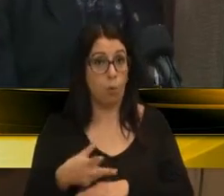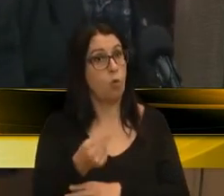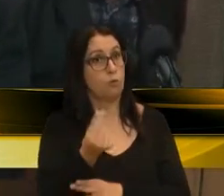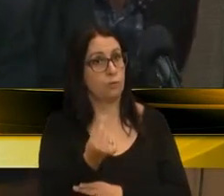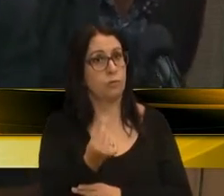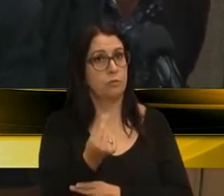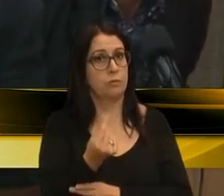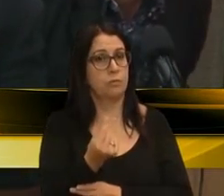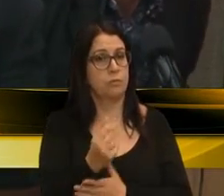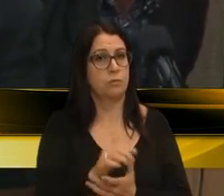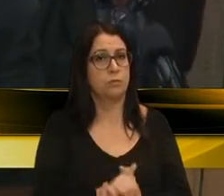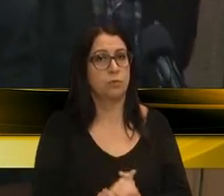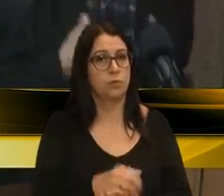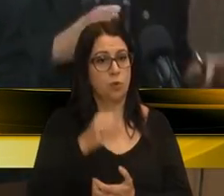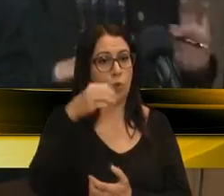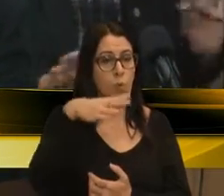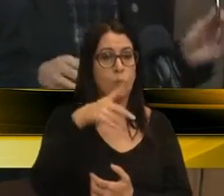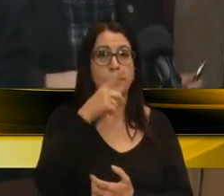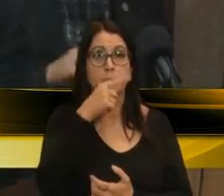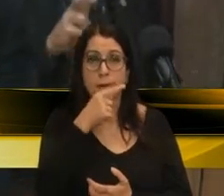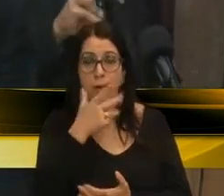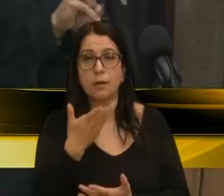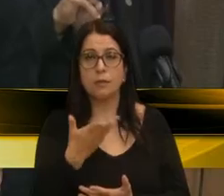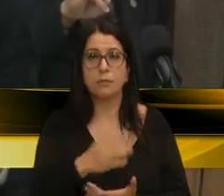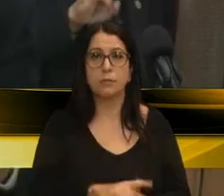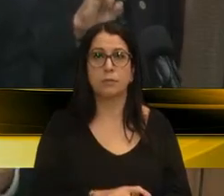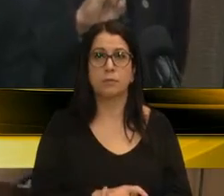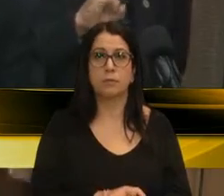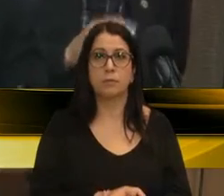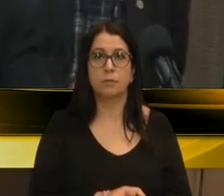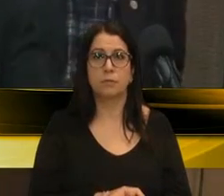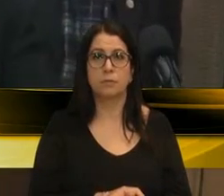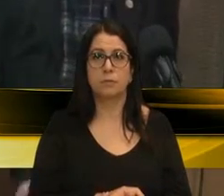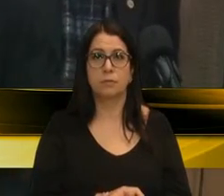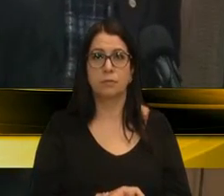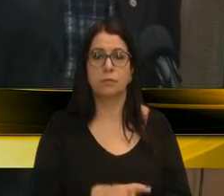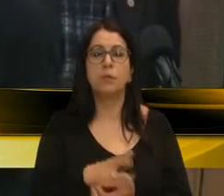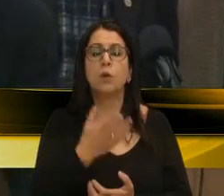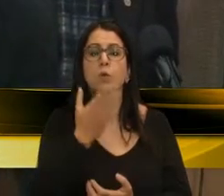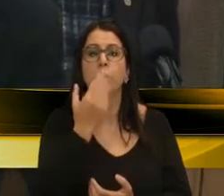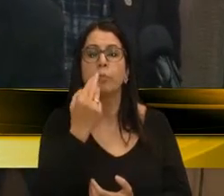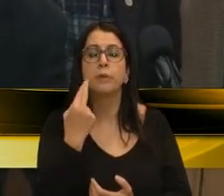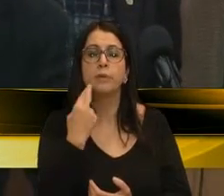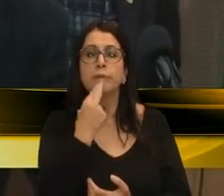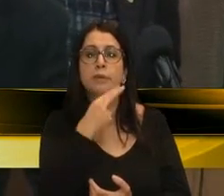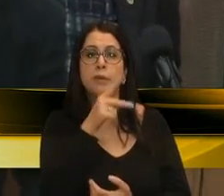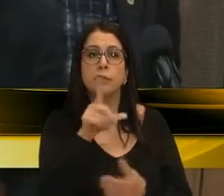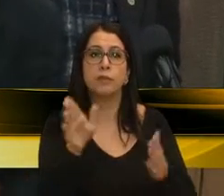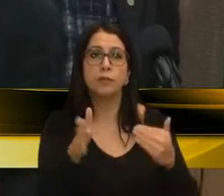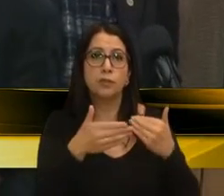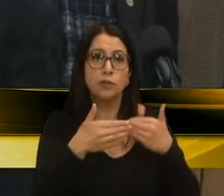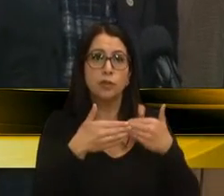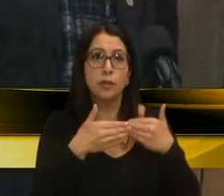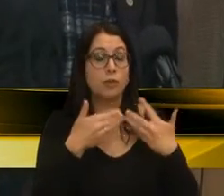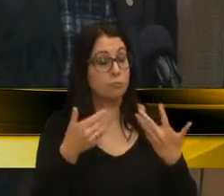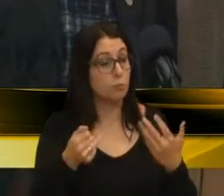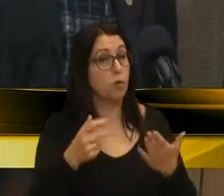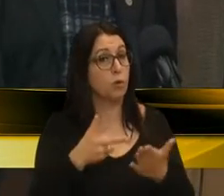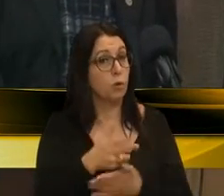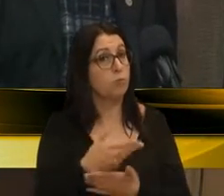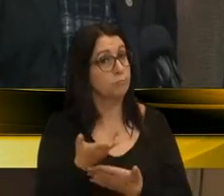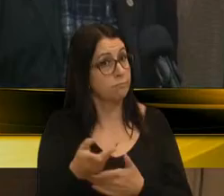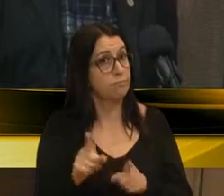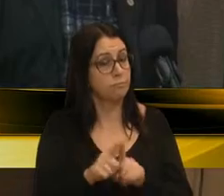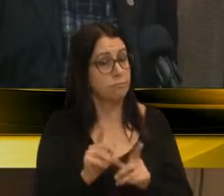de luz, é o corte d'água, é o RU fechando onde tem, do Rio Grande do Sul pode vir o corte do